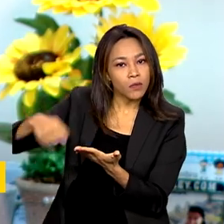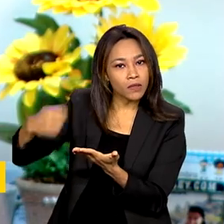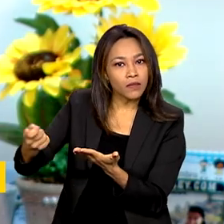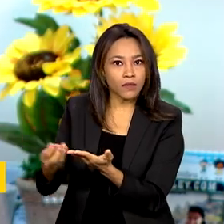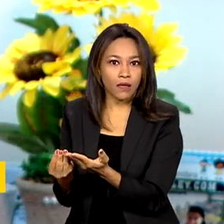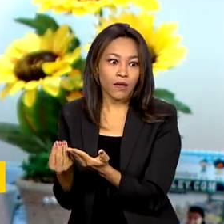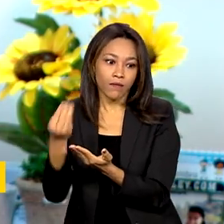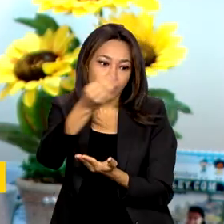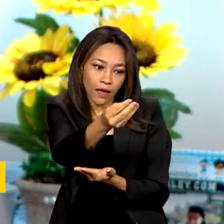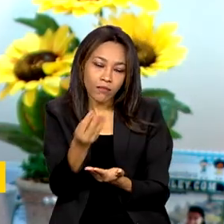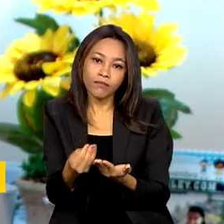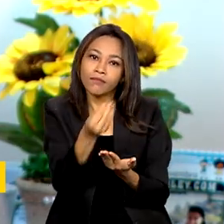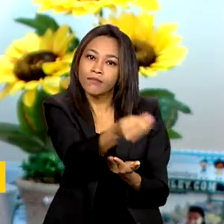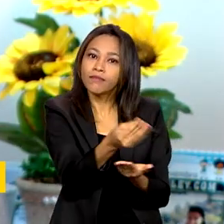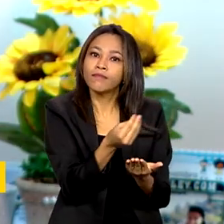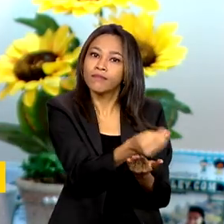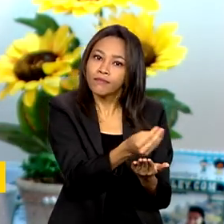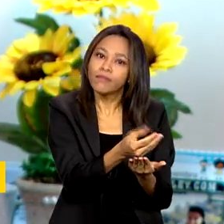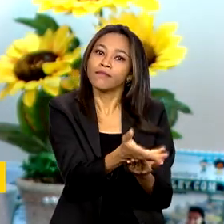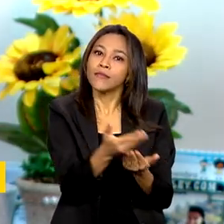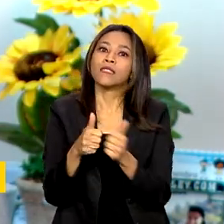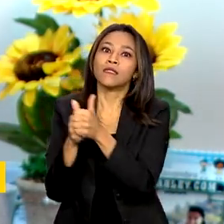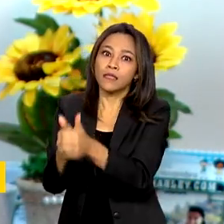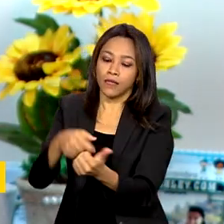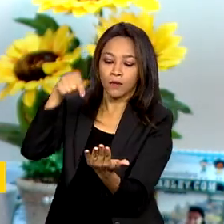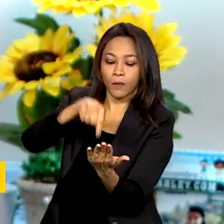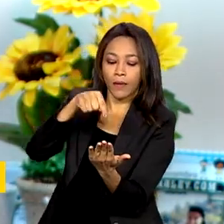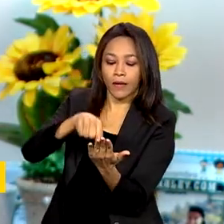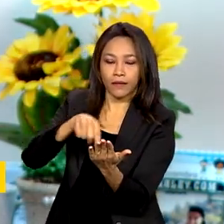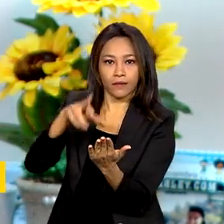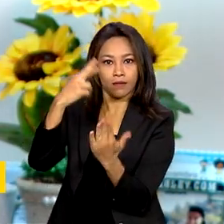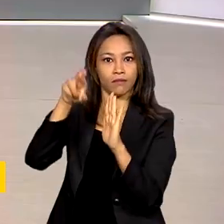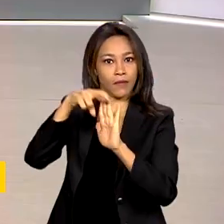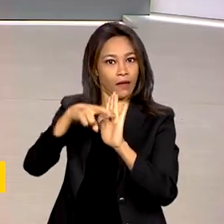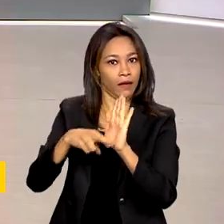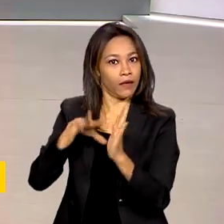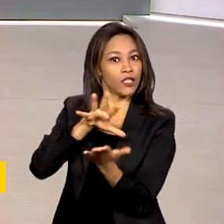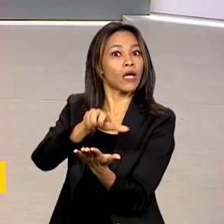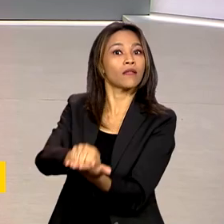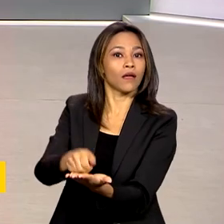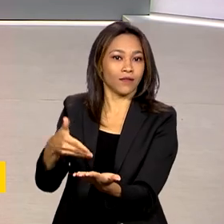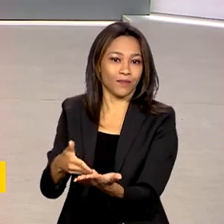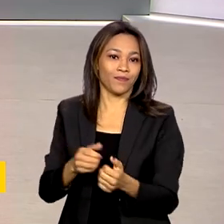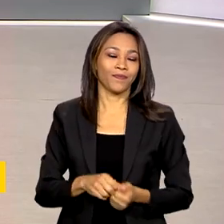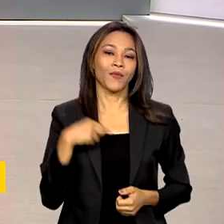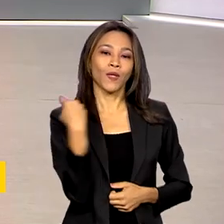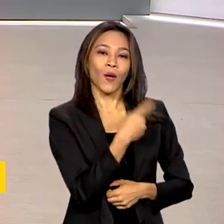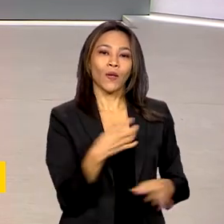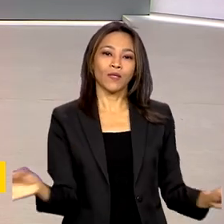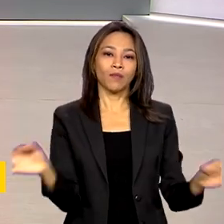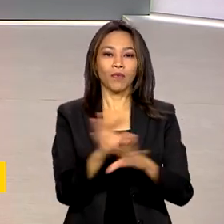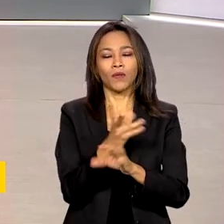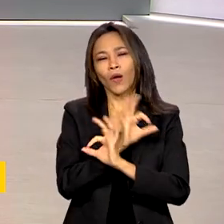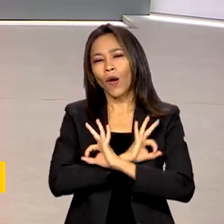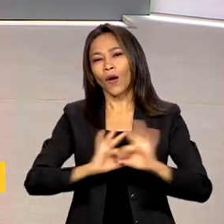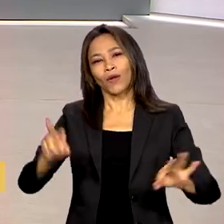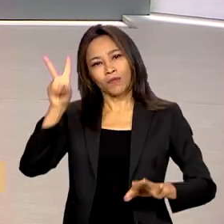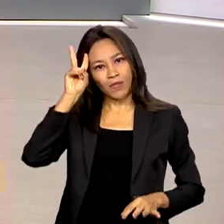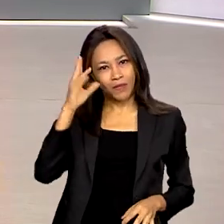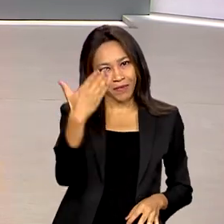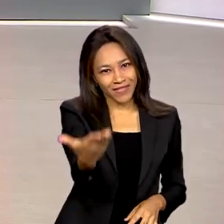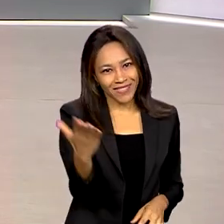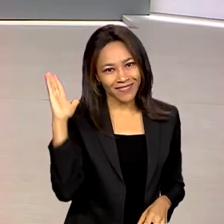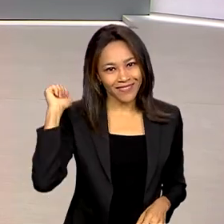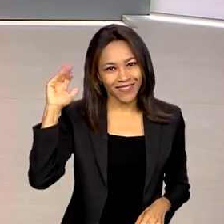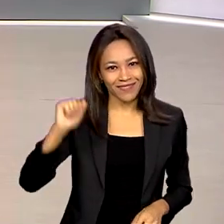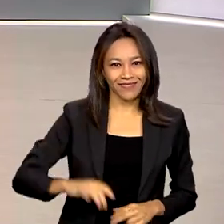paciente serão encaminhados mediante esse cadastro para o nosso Hemocentro. A gente fica por aqui. Uma ótima segunda-feira para você.